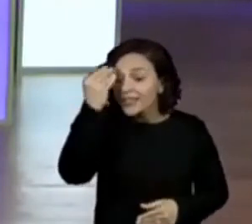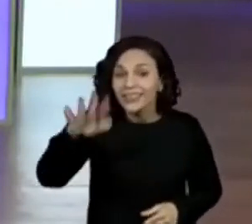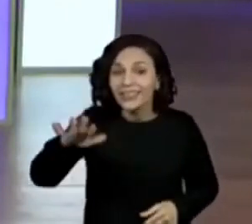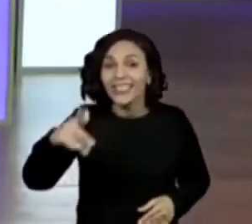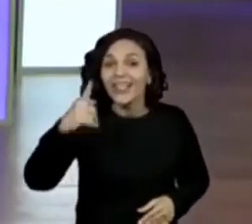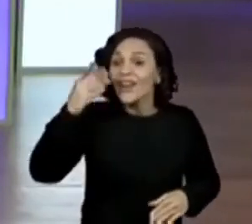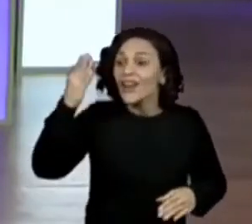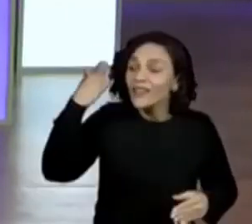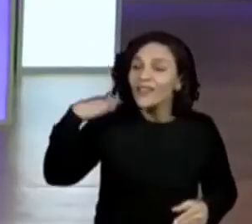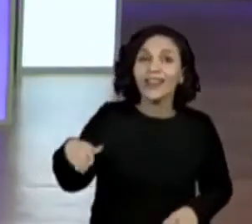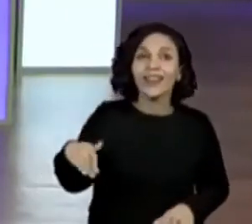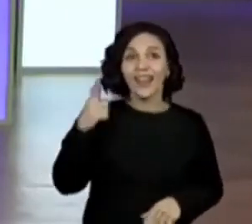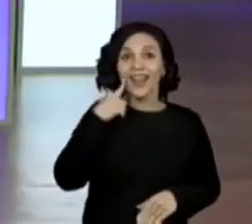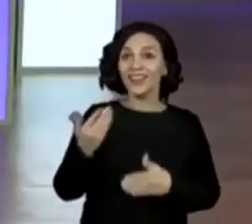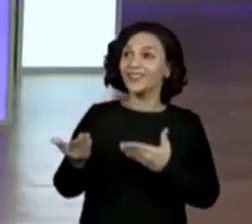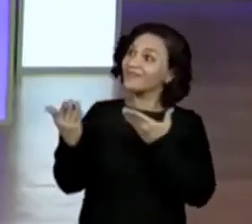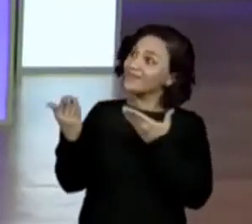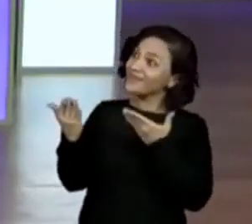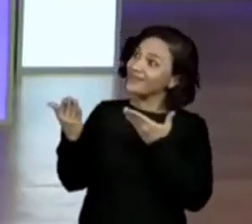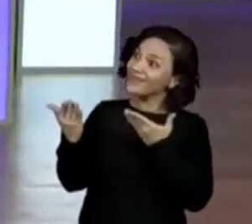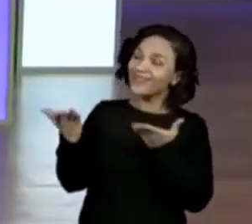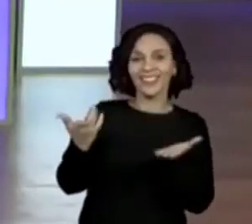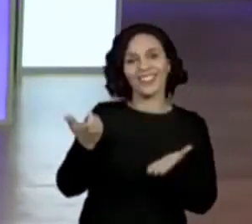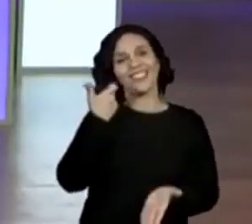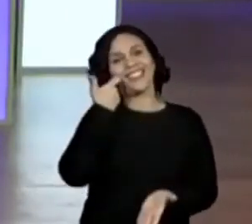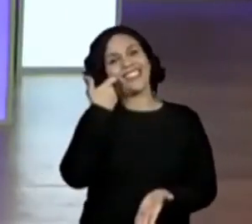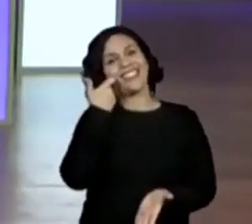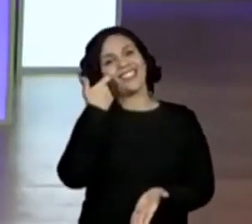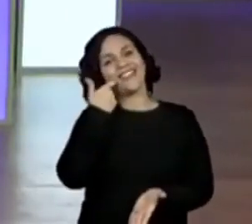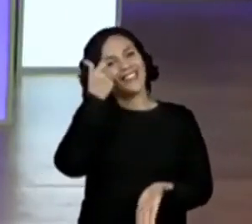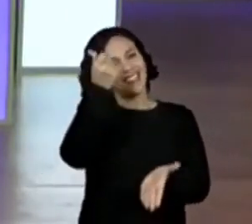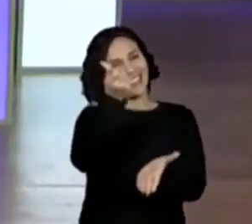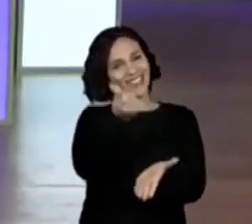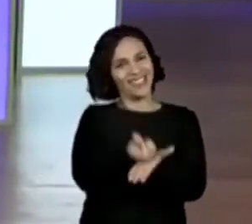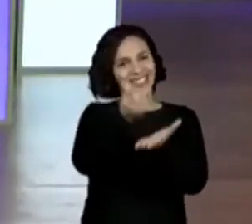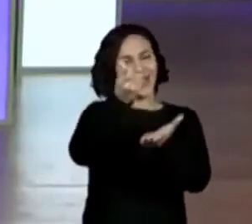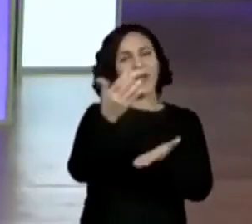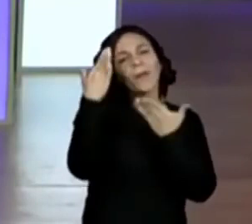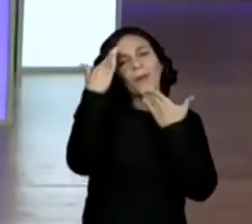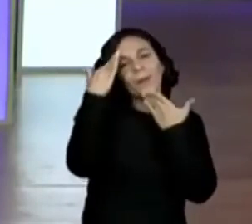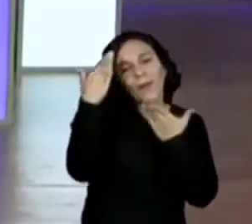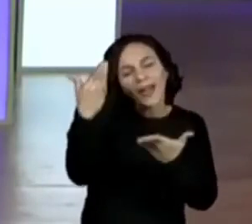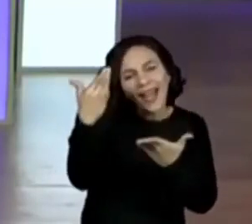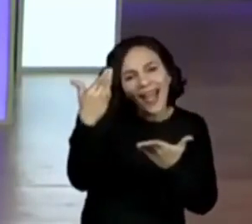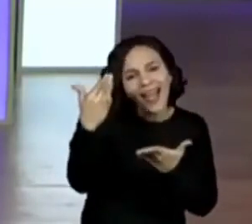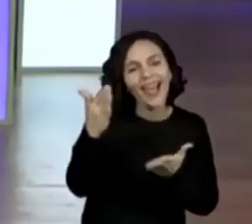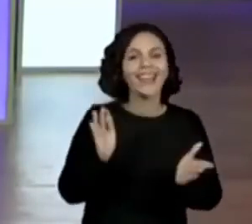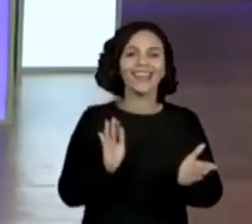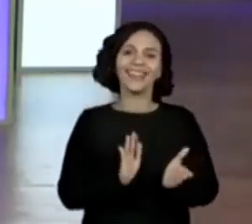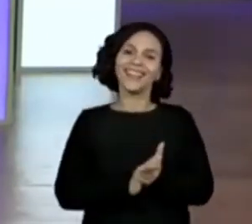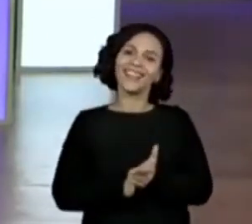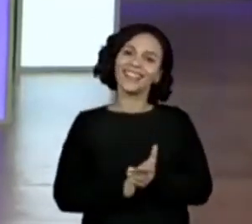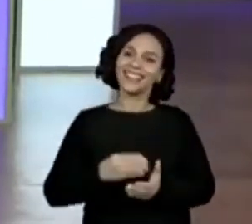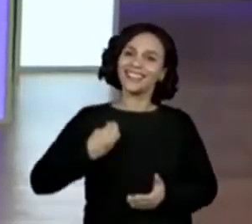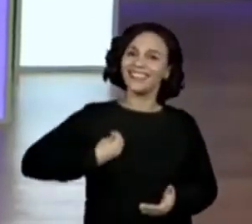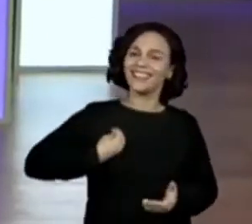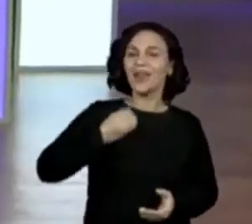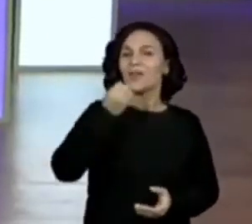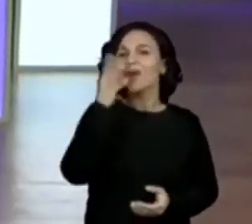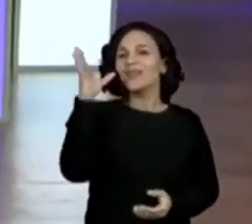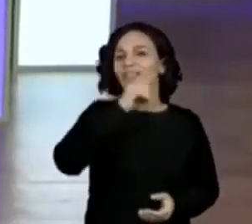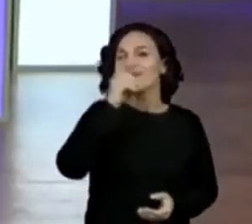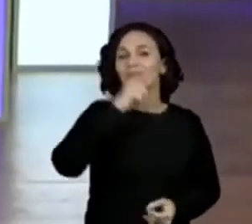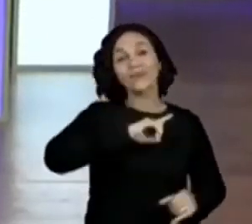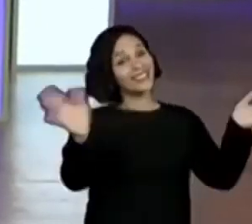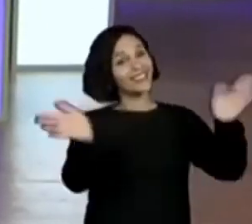hoje é sexta-feira. Muito obrigada pela participação de vocês. Bom final de semana.